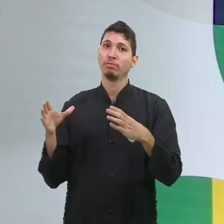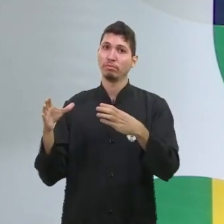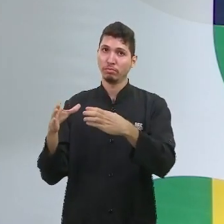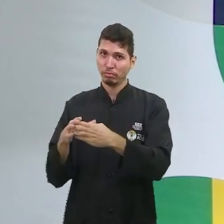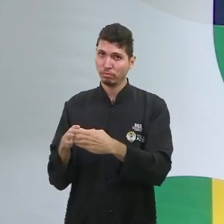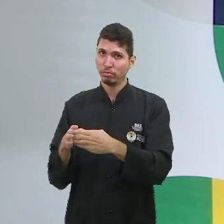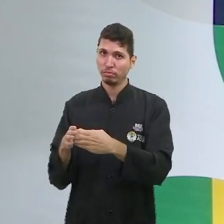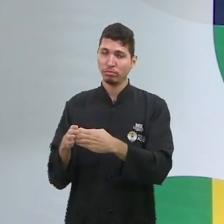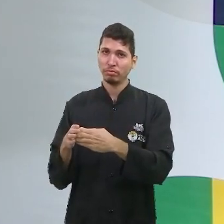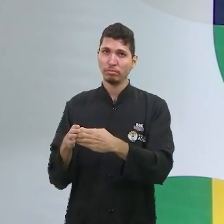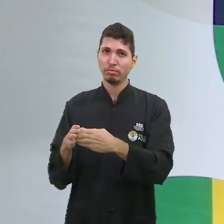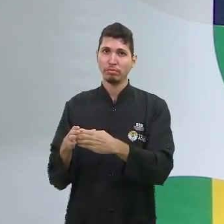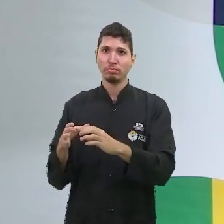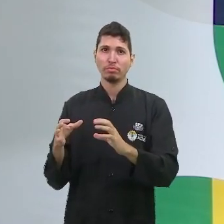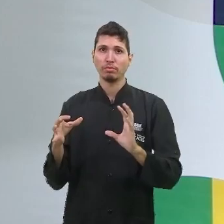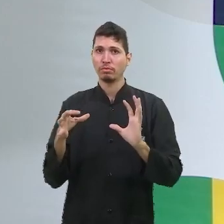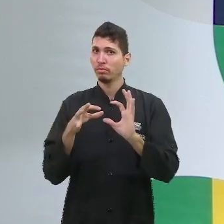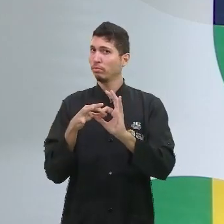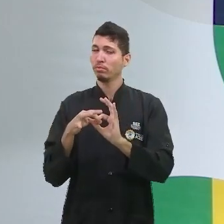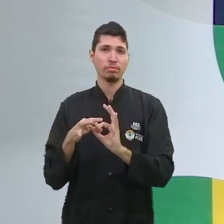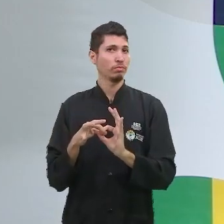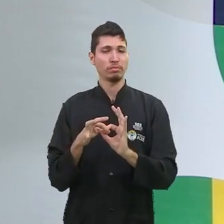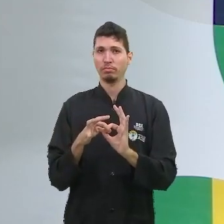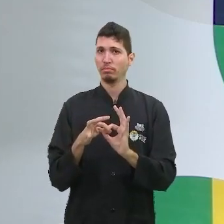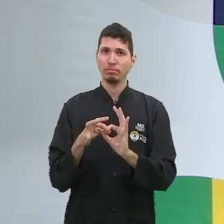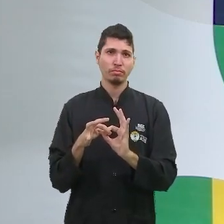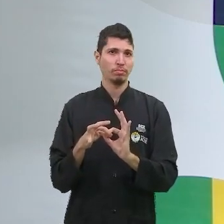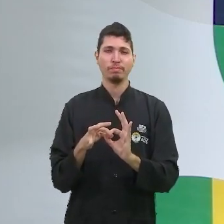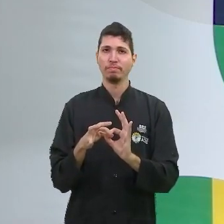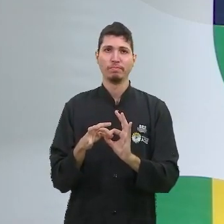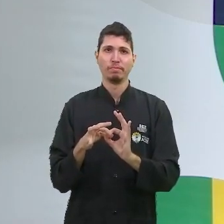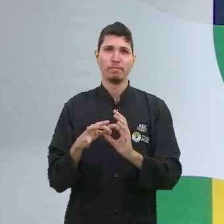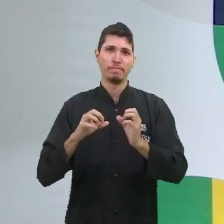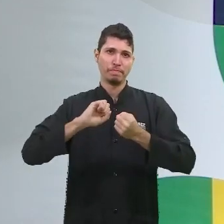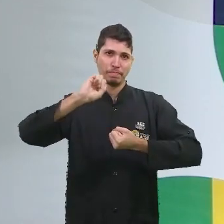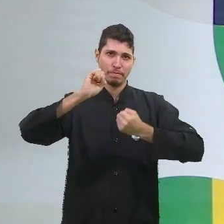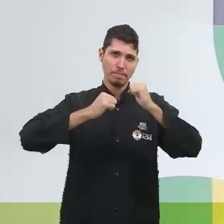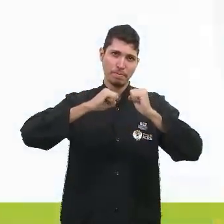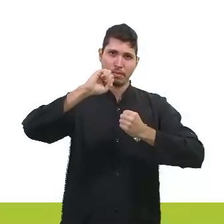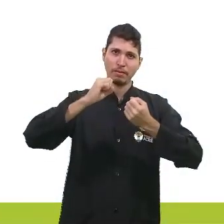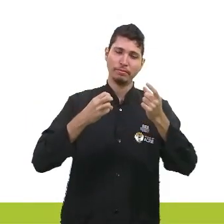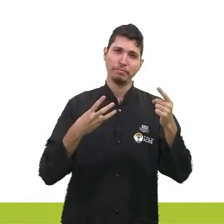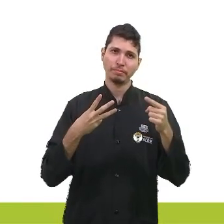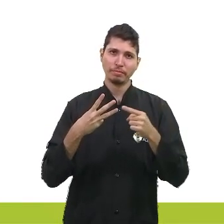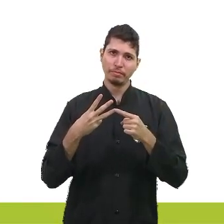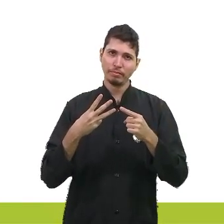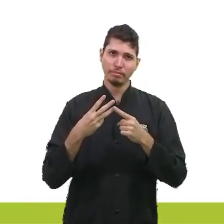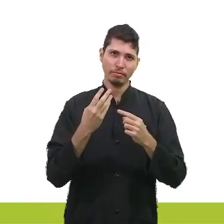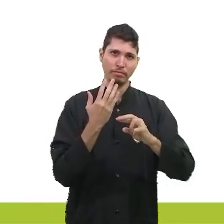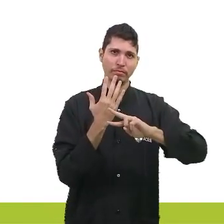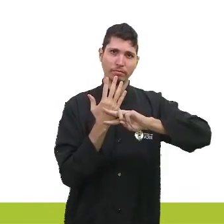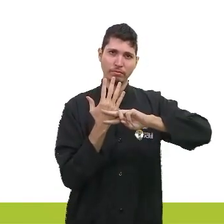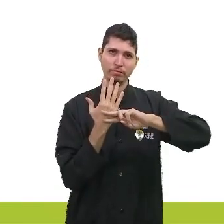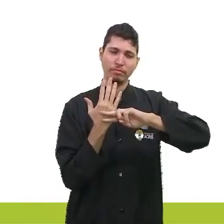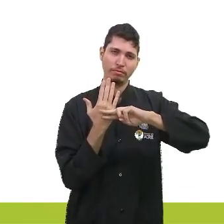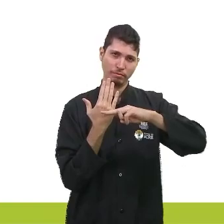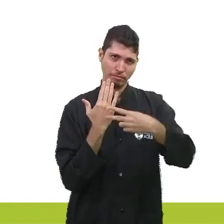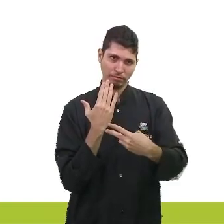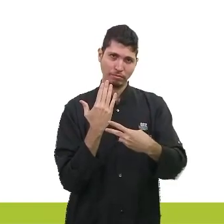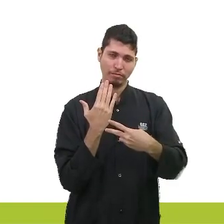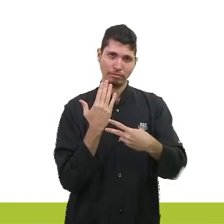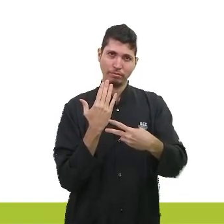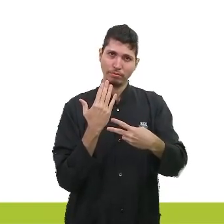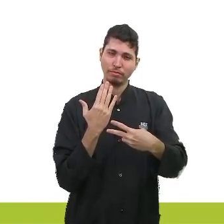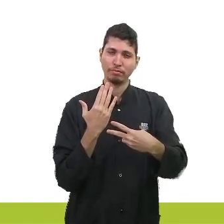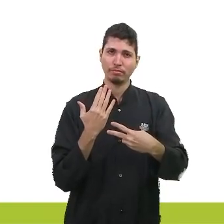necessariamente estão vinculados à indústria. Vamos para a nossa terceira consequência? Vamos visualizar em tela. Nós